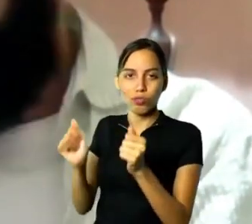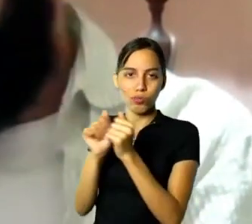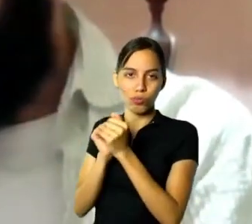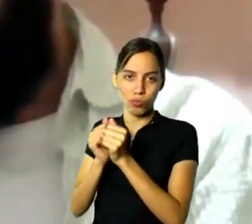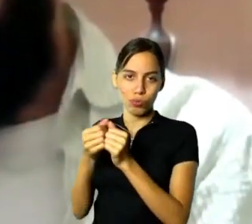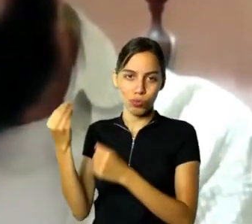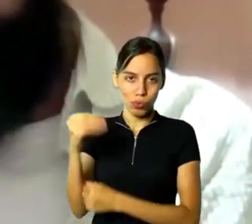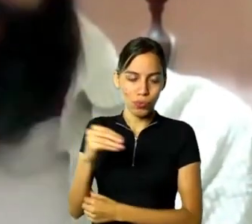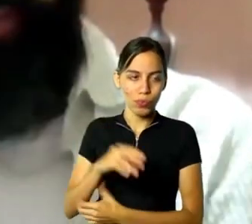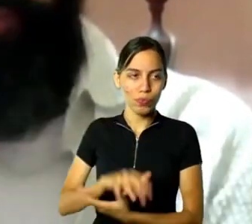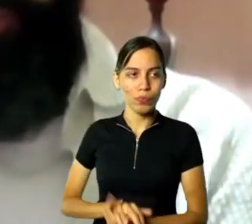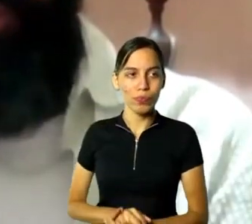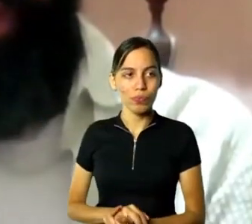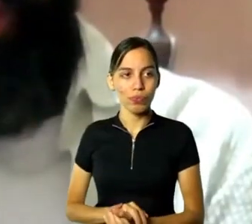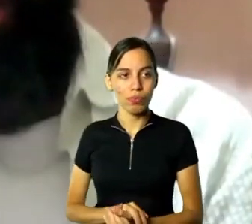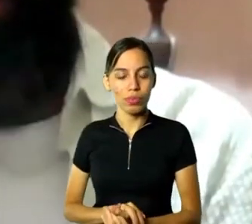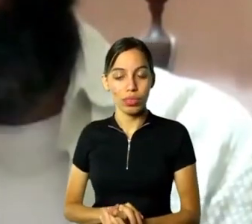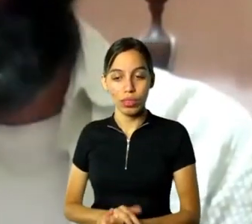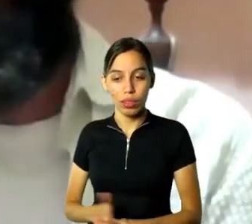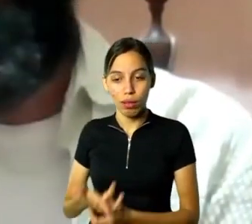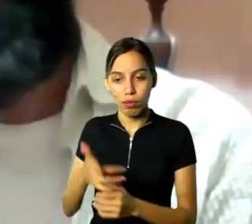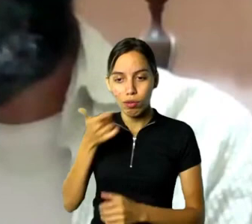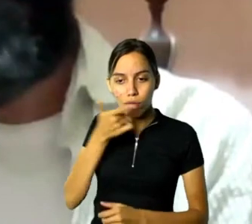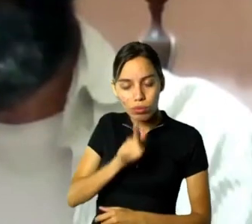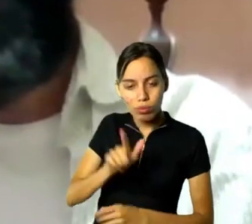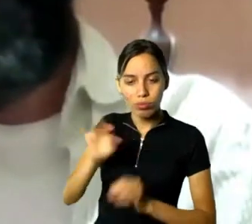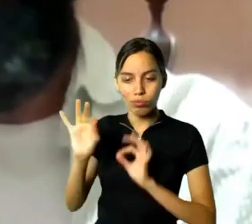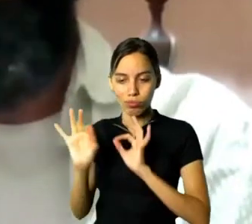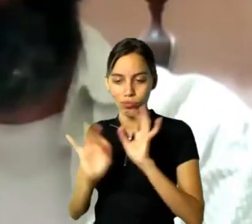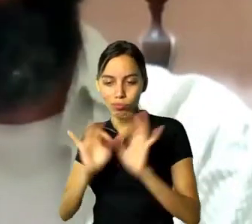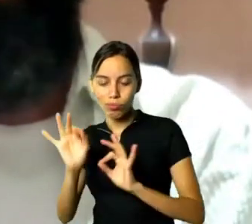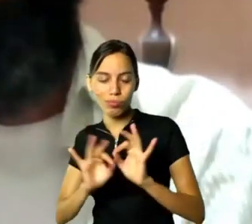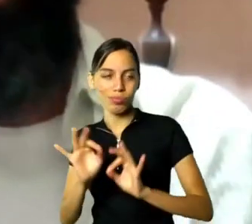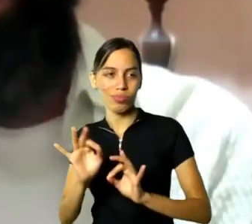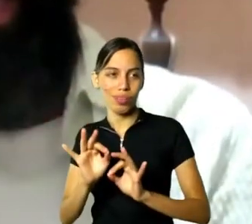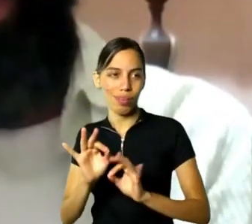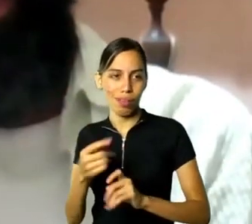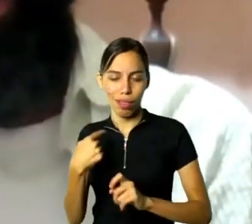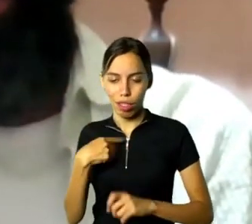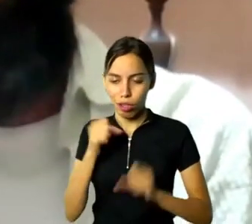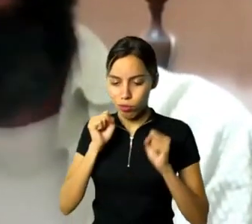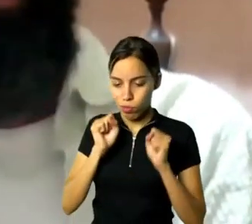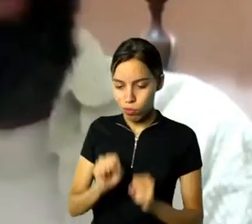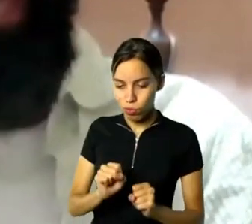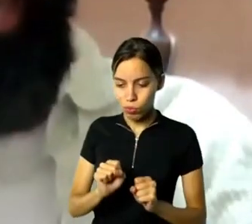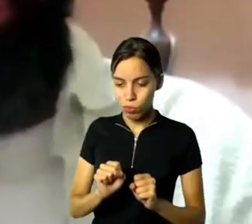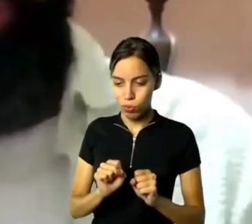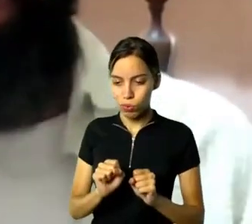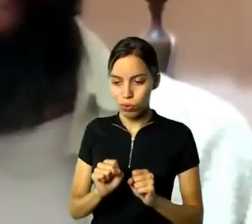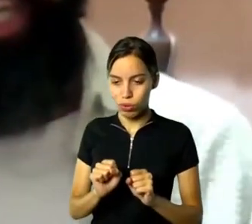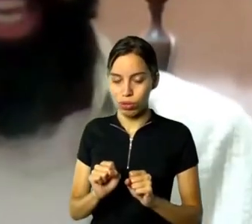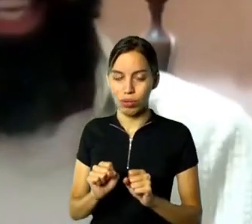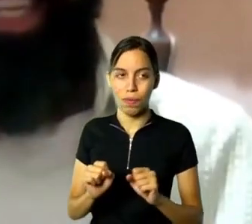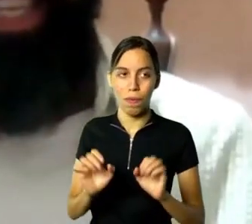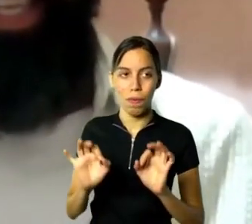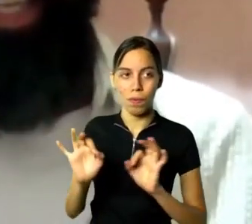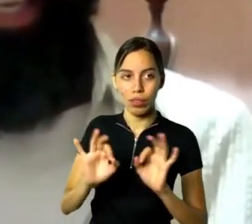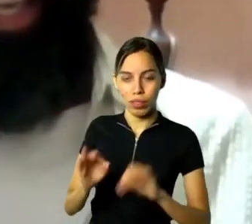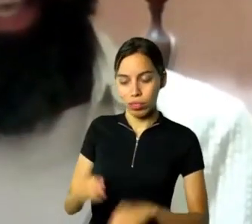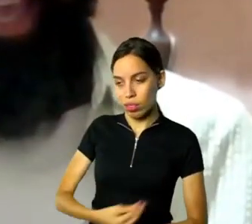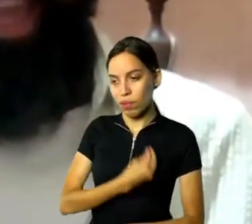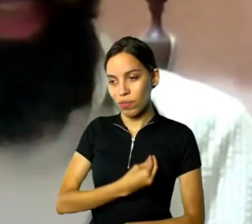e foi um projeto muito legal, porque eu pude esmiuçar a vida do Guignar no que eu tinha